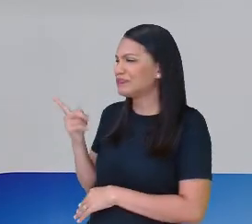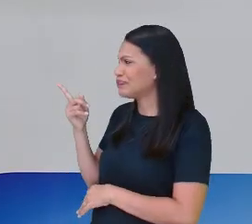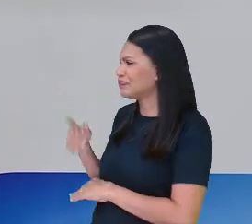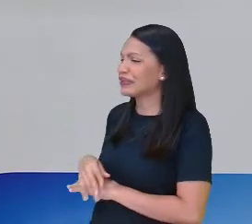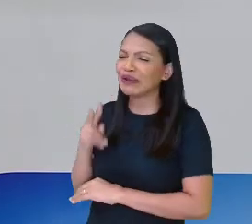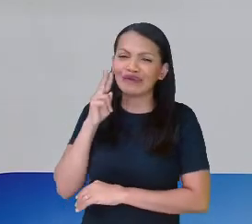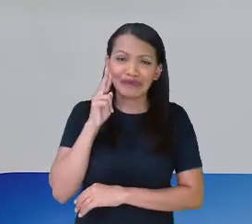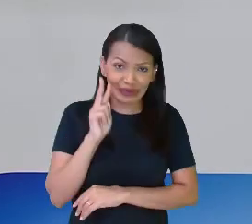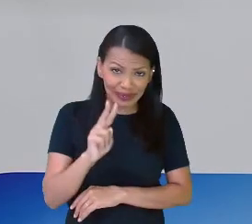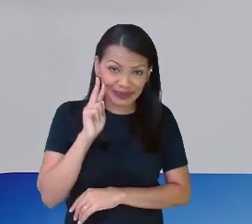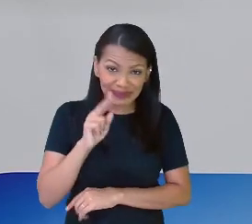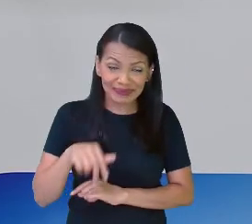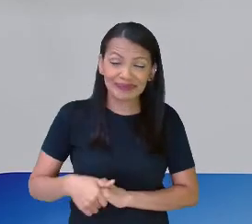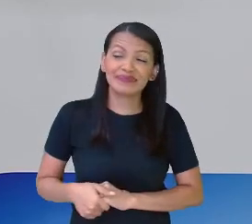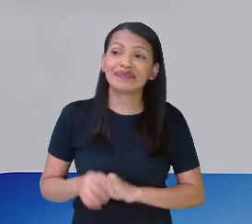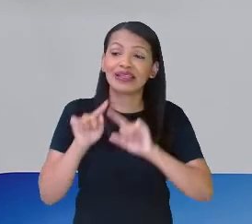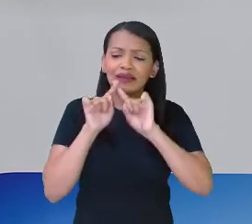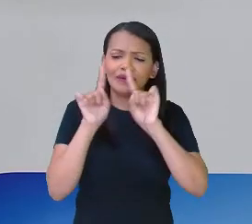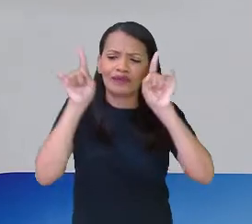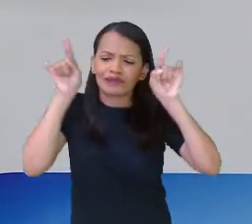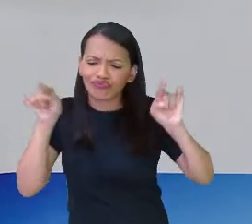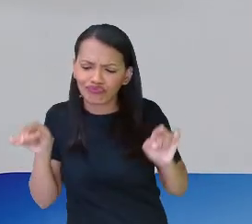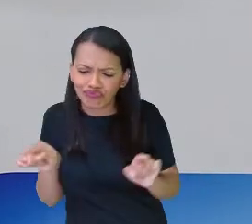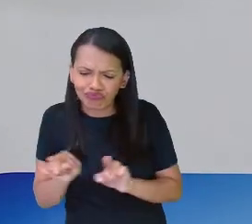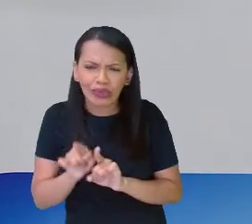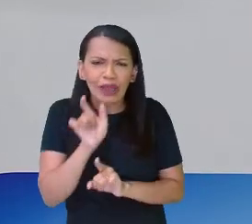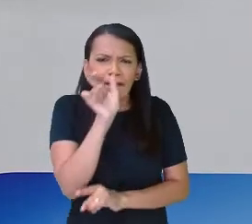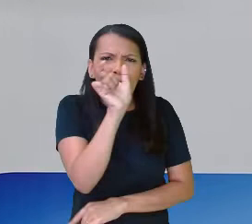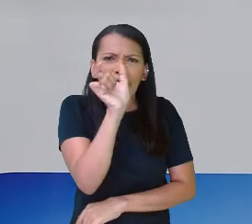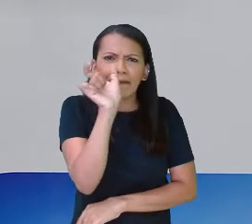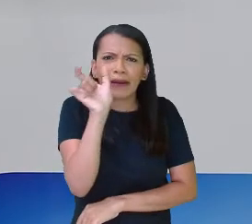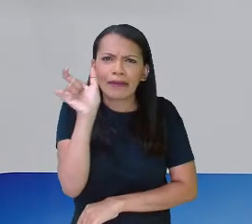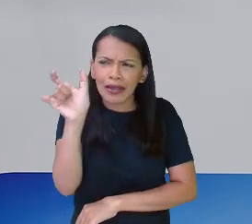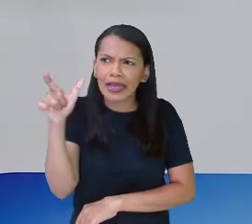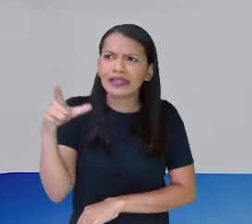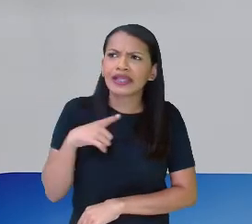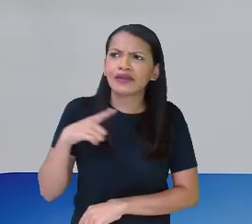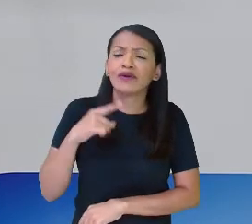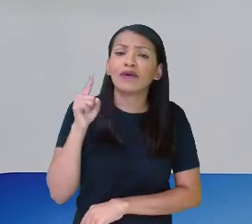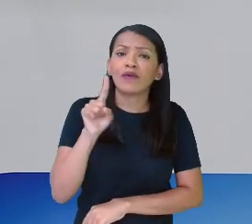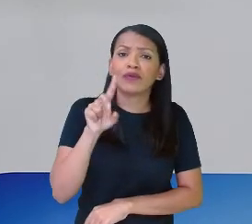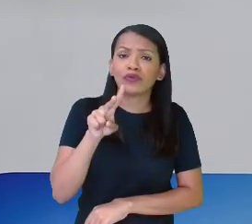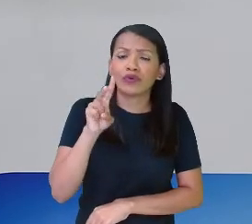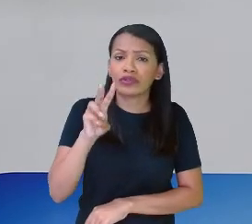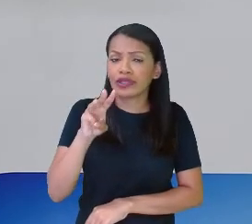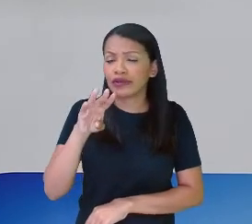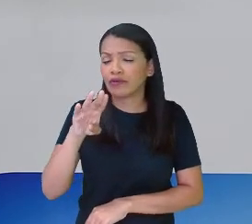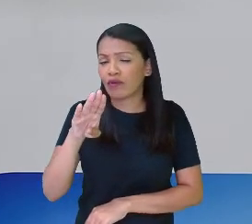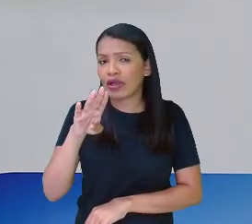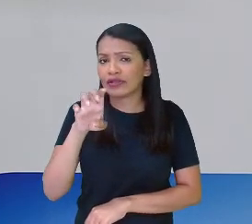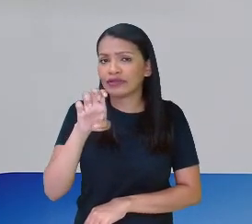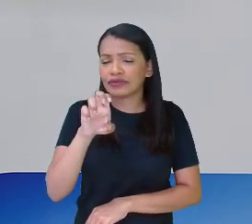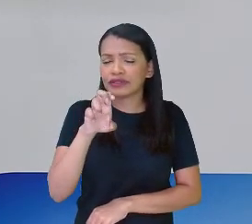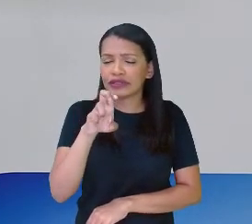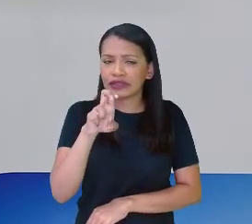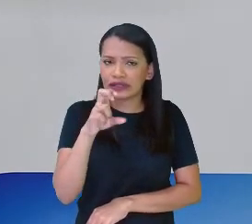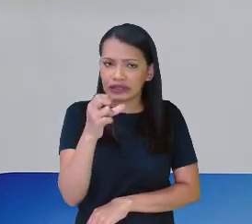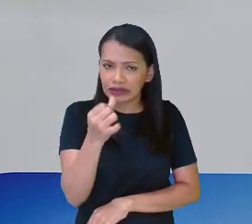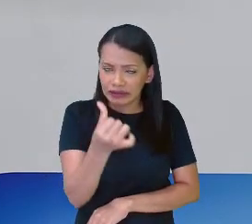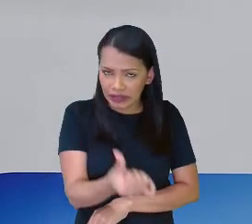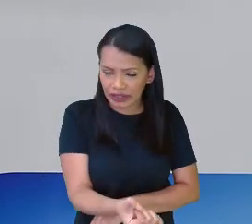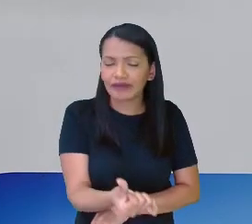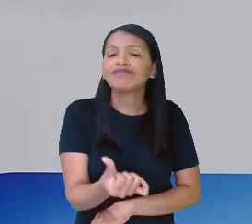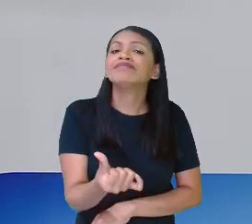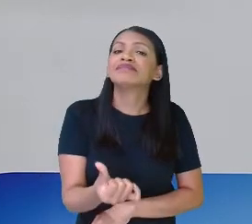estão vendo, aí, ó, só para começar aqui, eu tenho aqui 1, 2, 3, 4, 5, 6, 1, 2, 3,